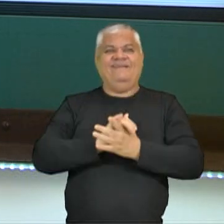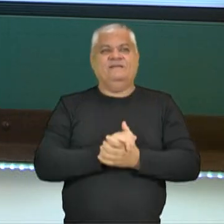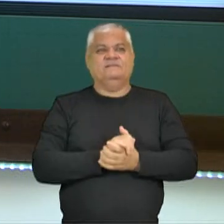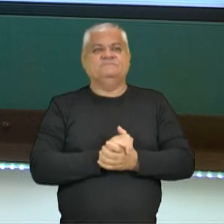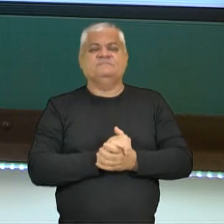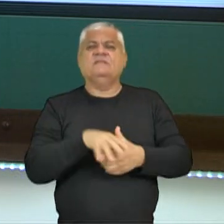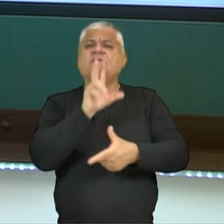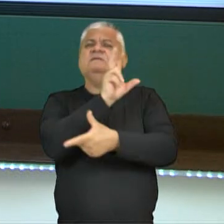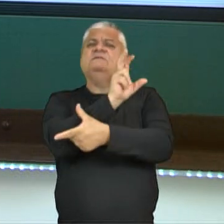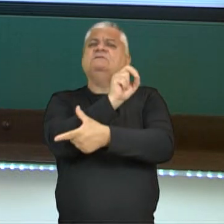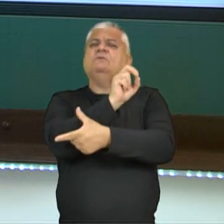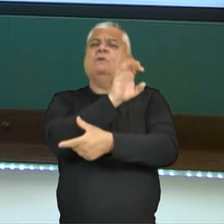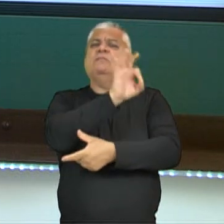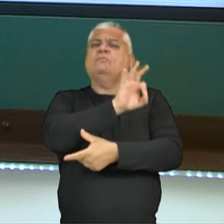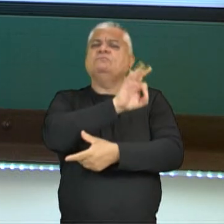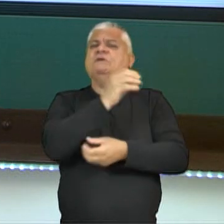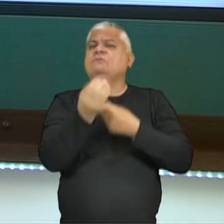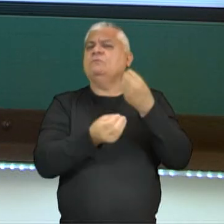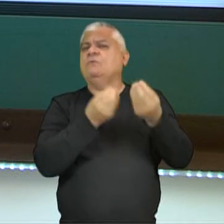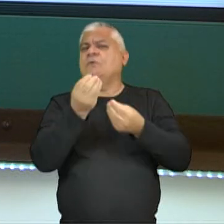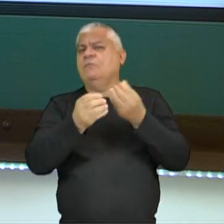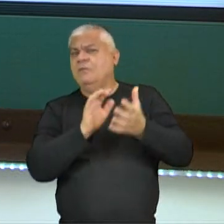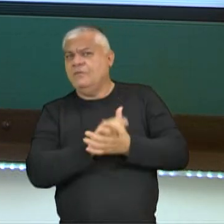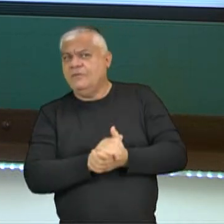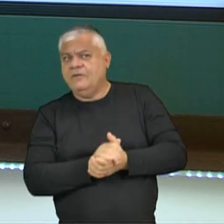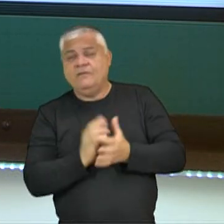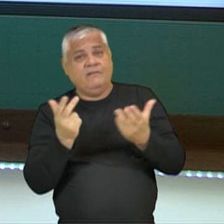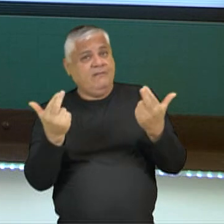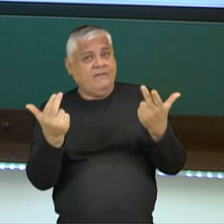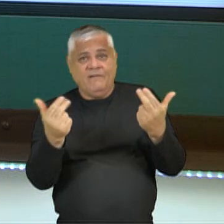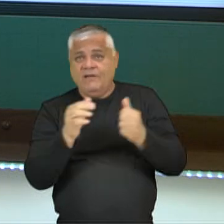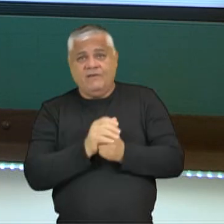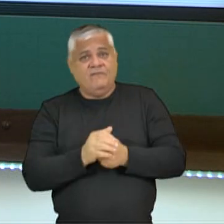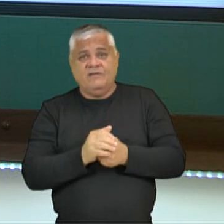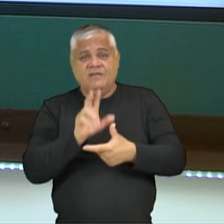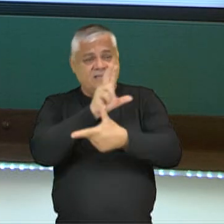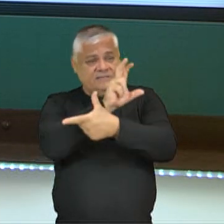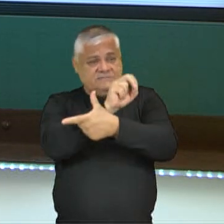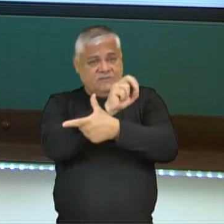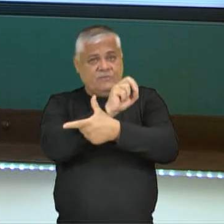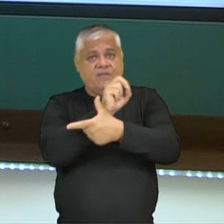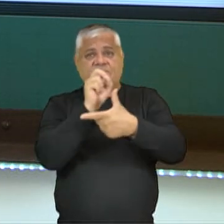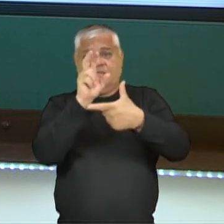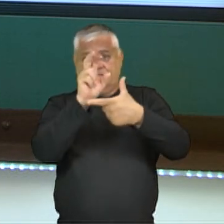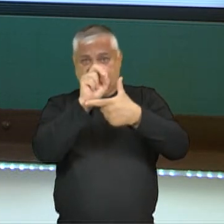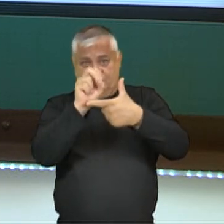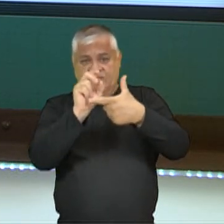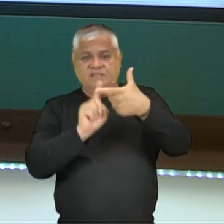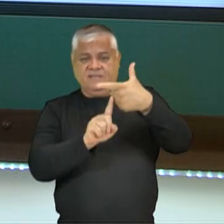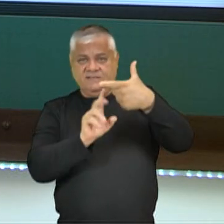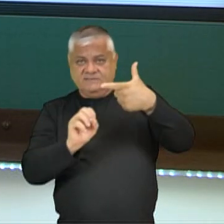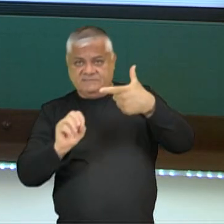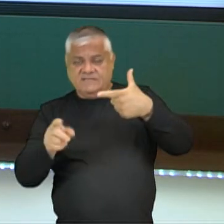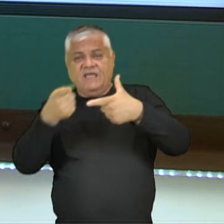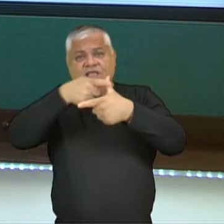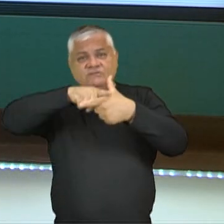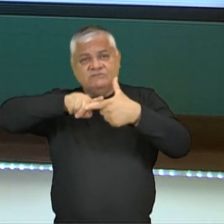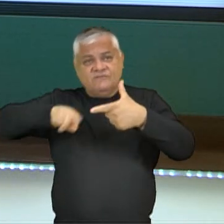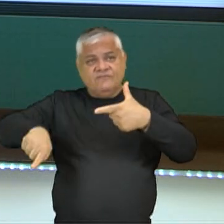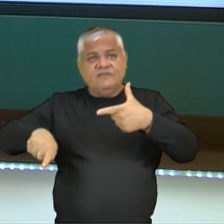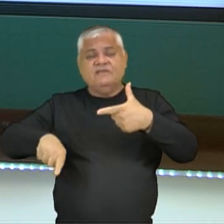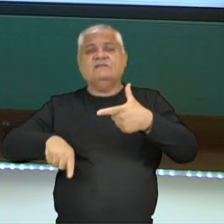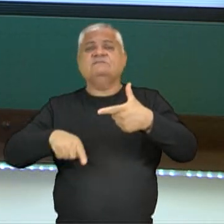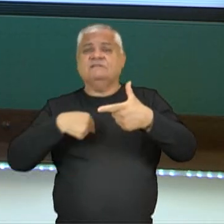olha lá, e 50%, como que a gente pode estabelecer isso? A mesma ideia, 50 sobre 100, divide, simplifica, né, em cima por